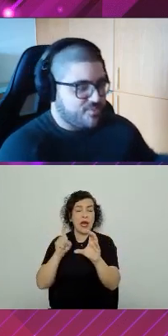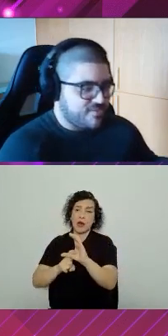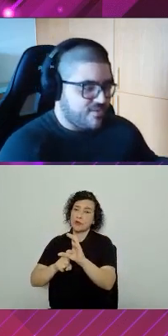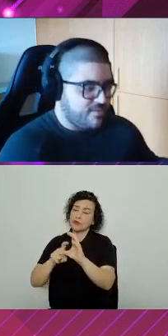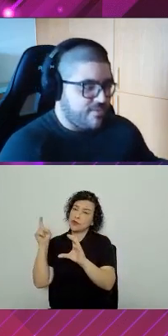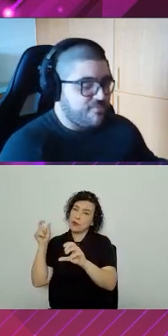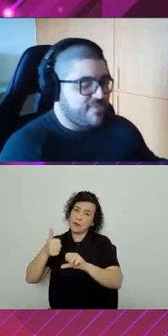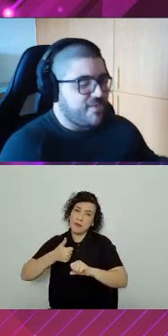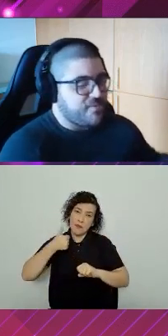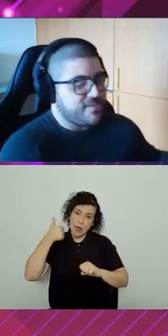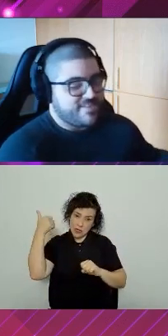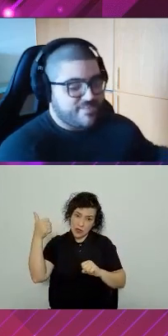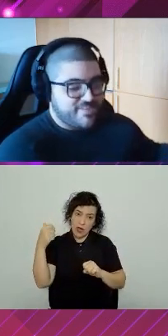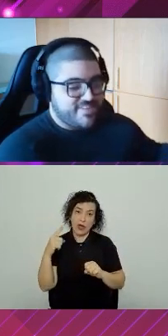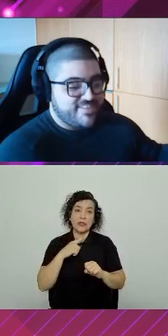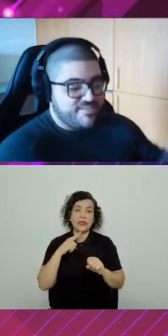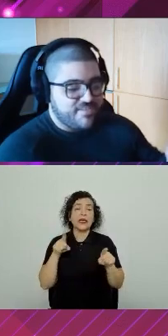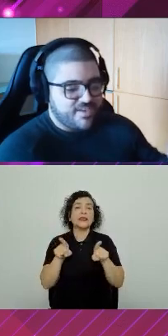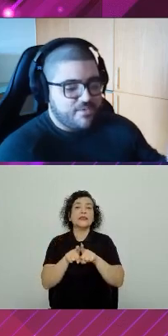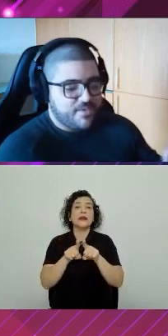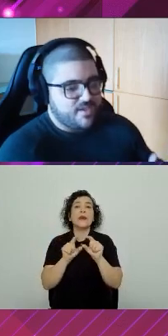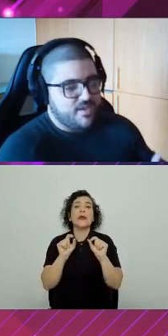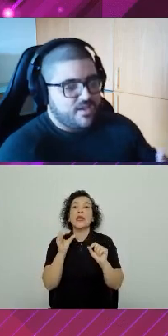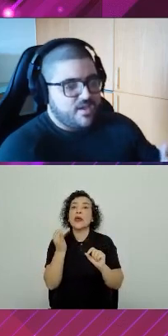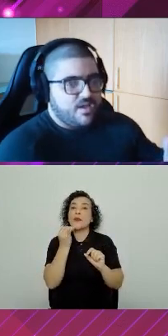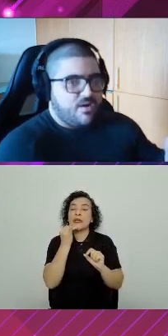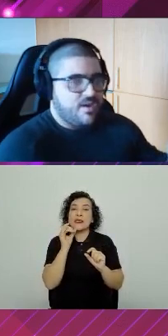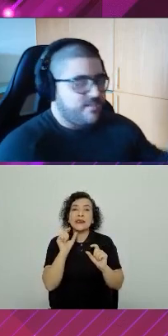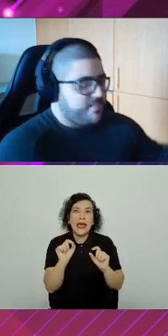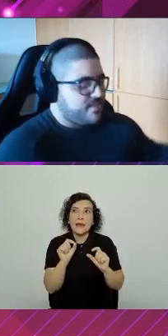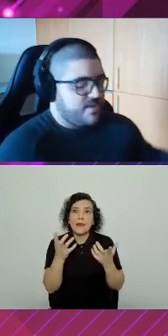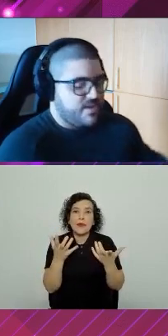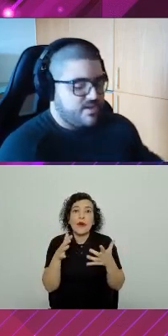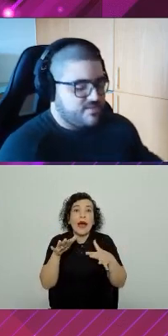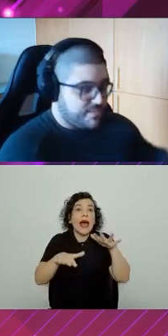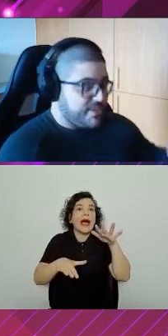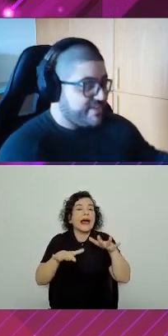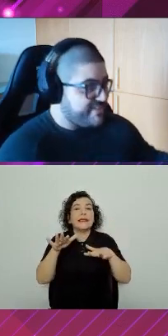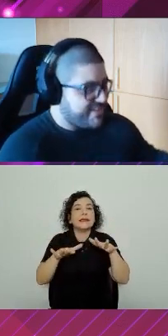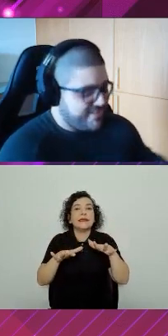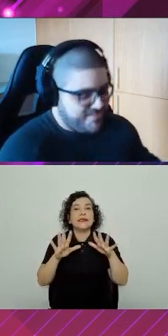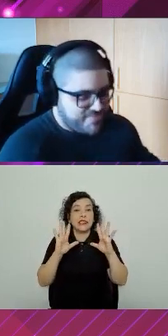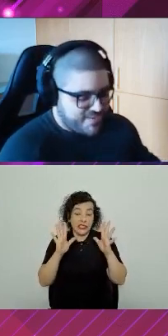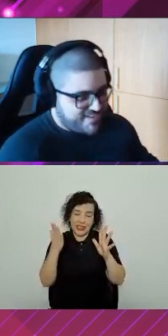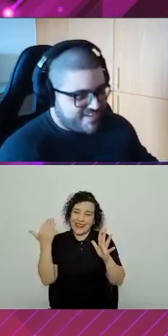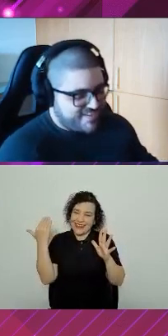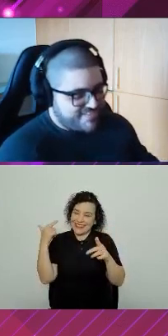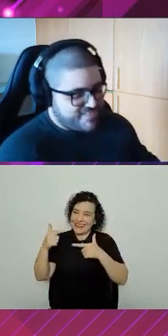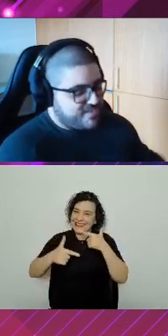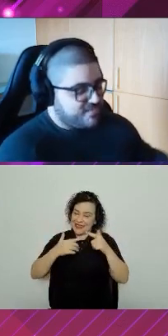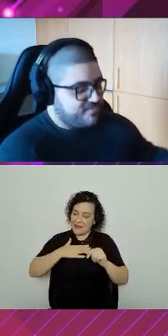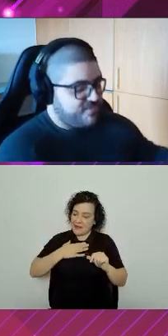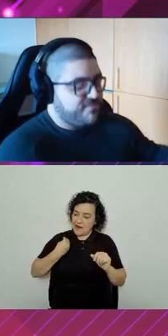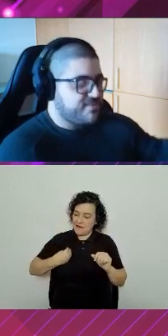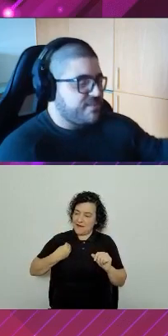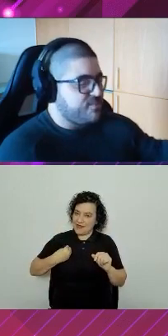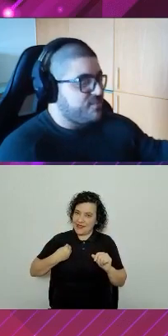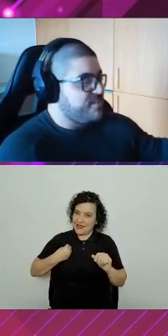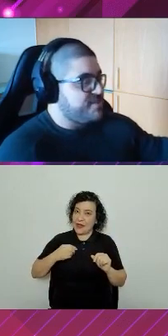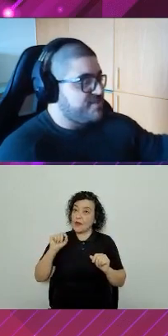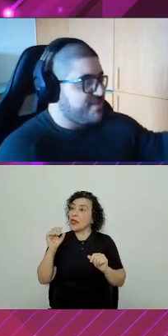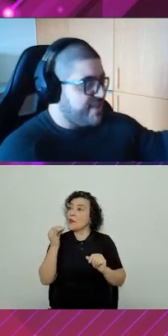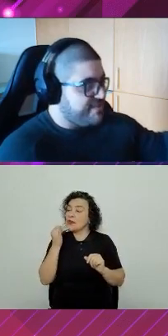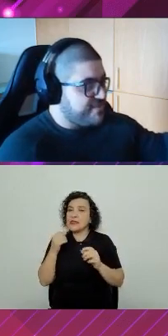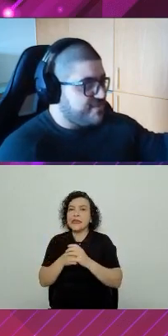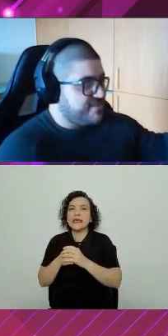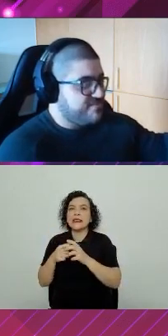autônomos, eu tenho um fim da coordenação excessiva. Que é o quê? Olha, já trabalhei assim, tá? Vai fazer um deploy